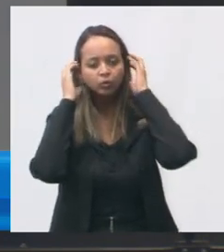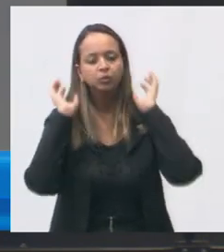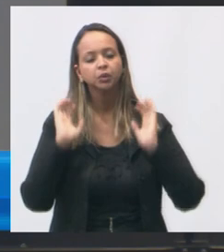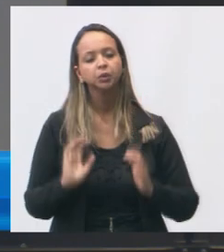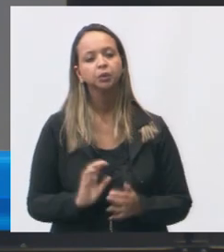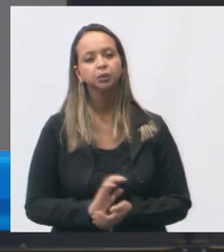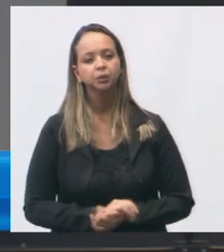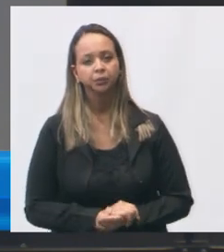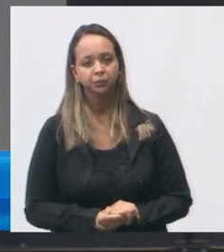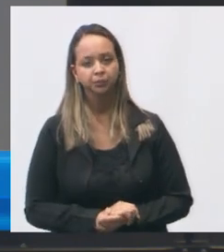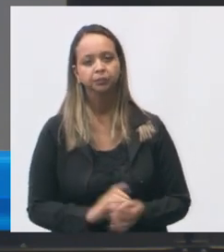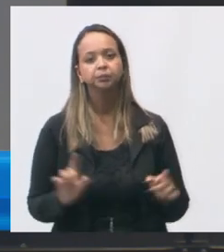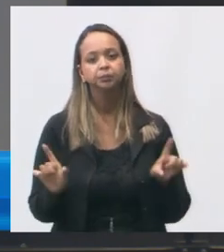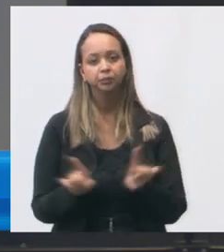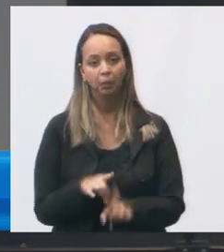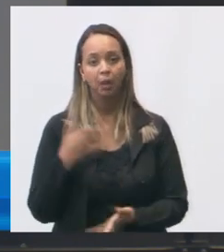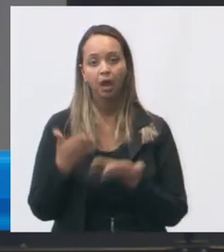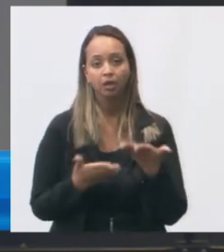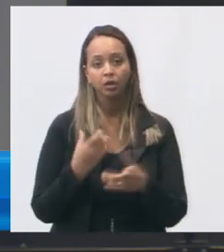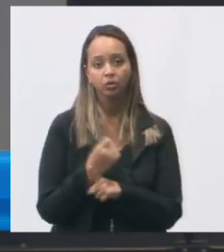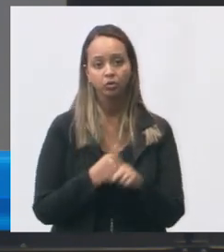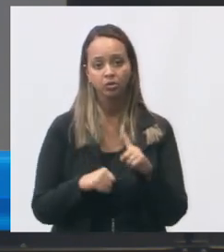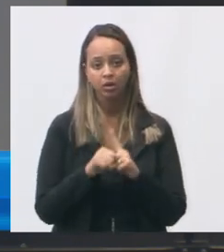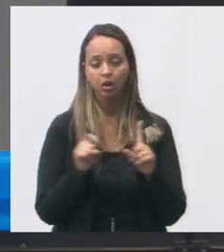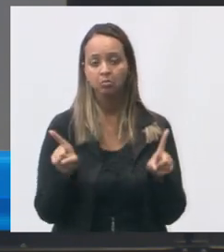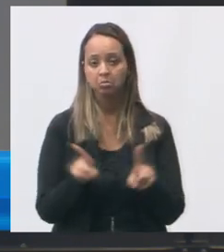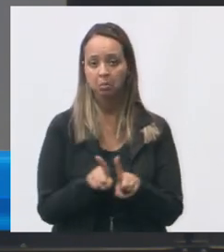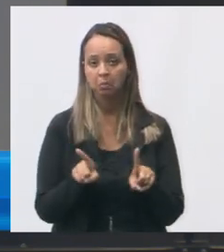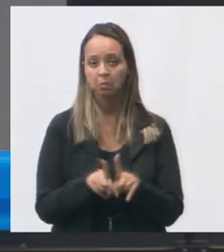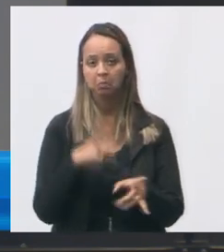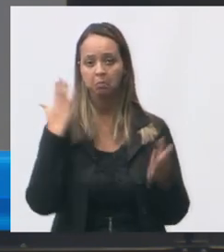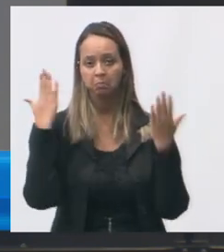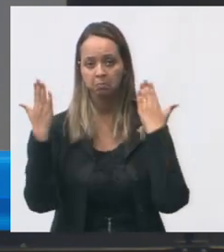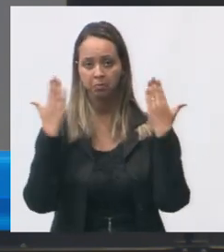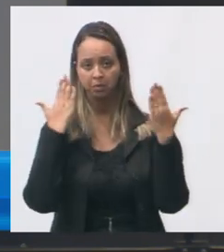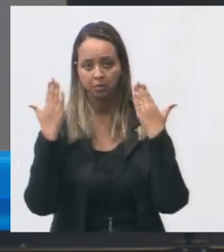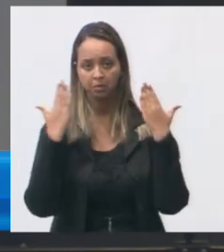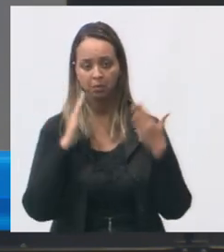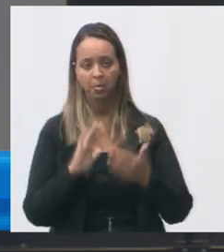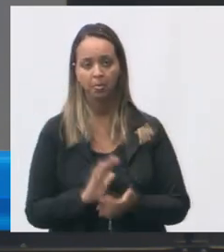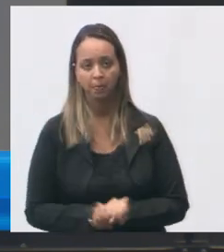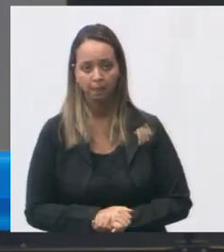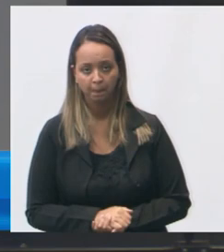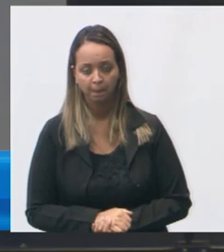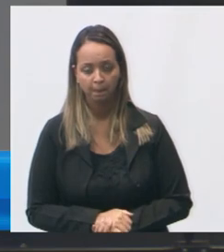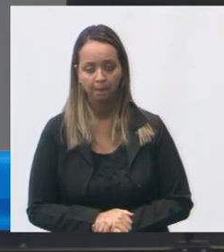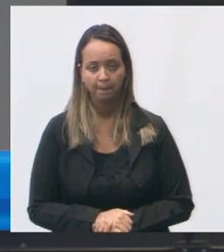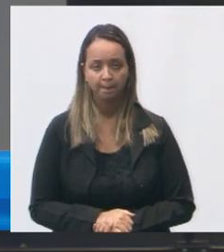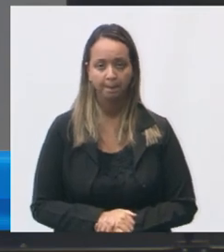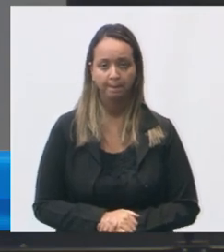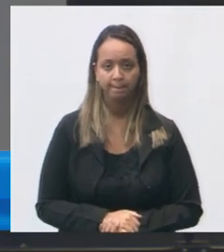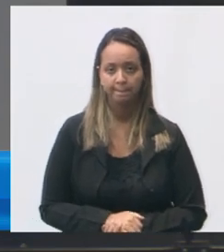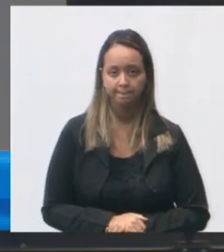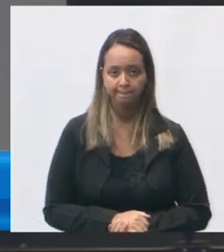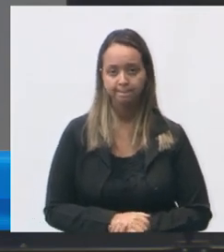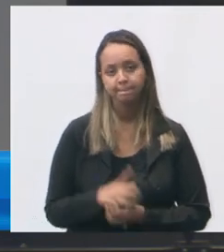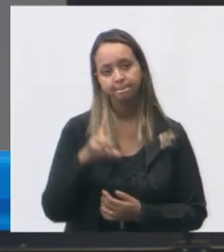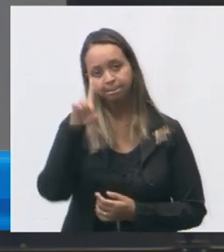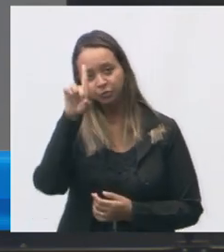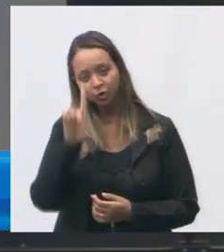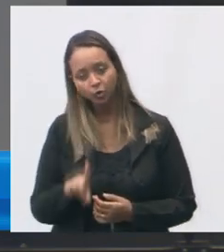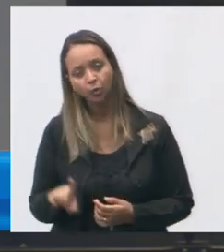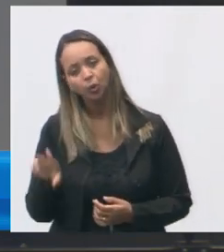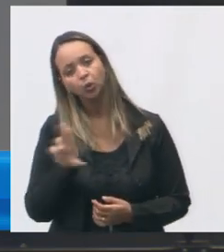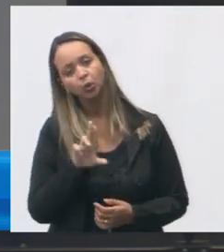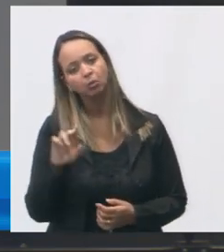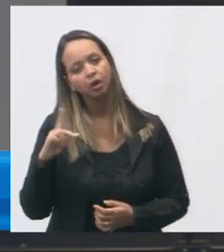fonoaudiologia e assistência social e psicologia nota da unidade é 9.57 diretora Eloísa